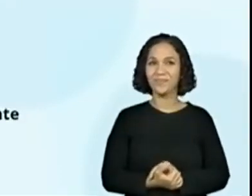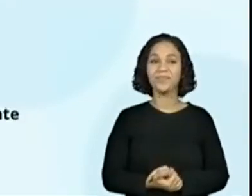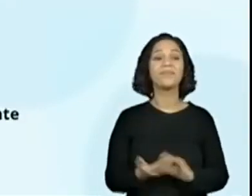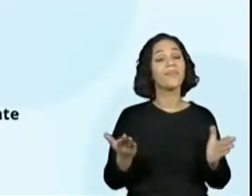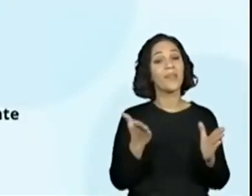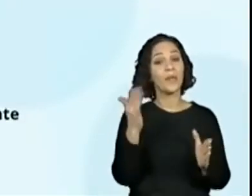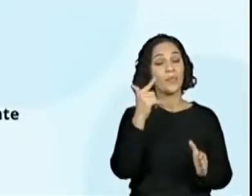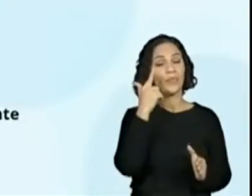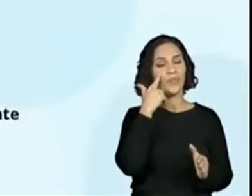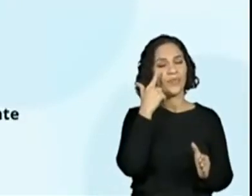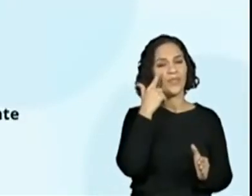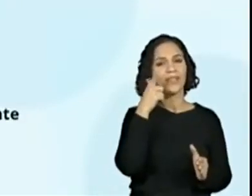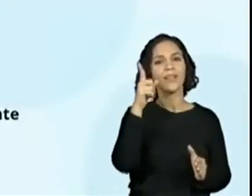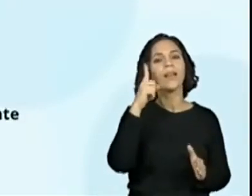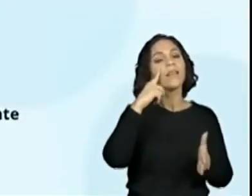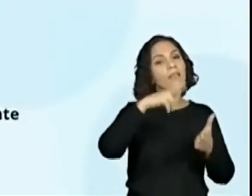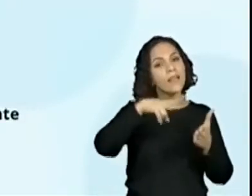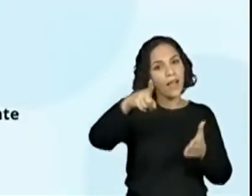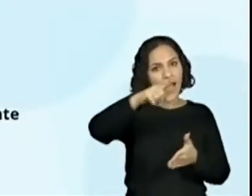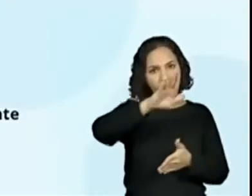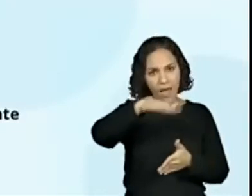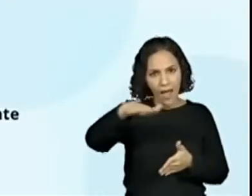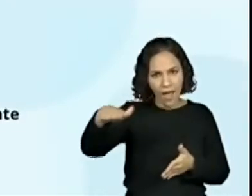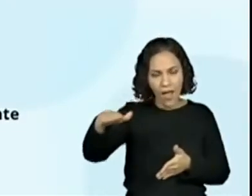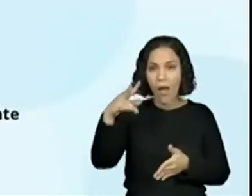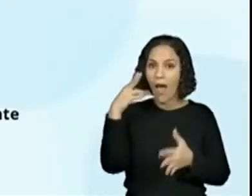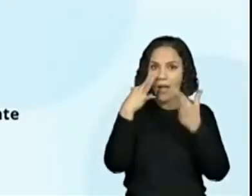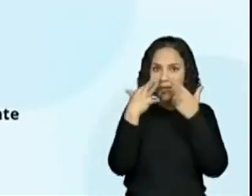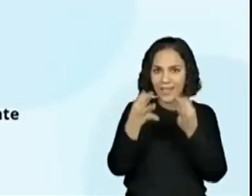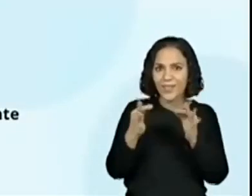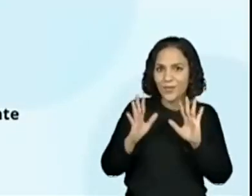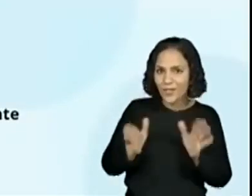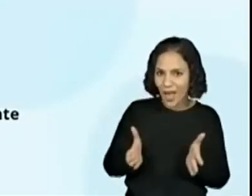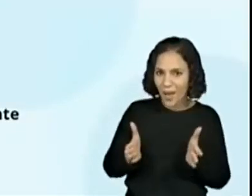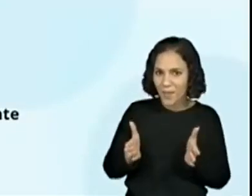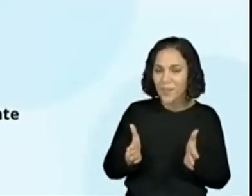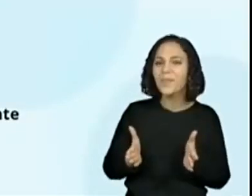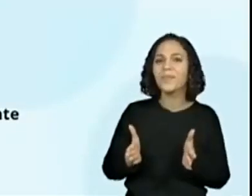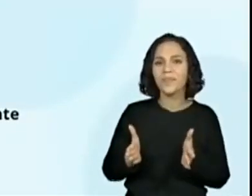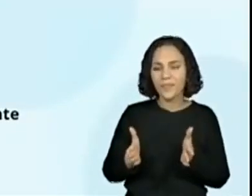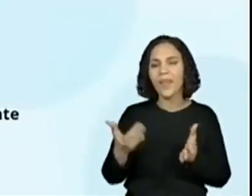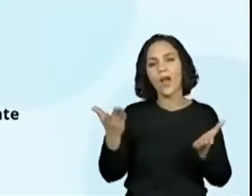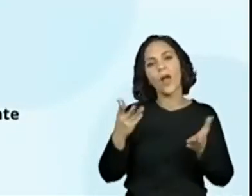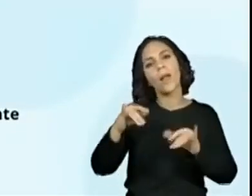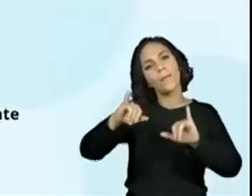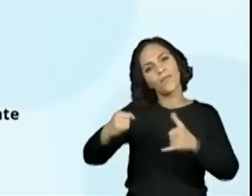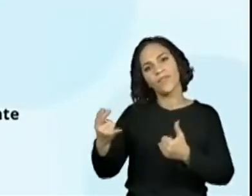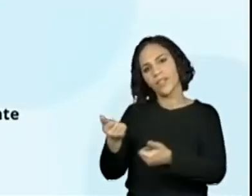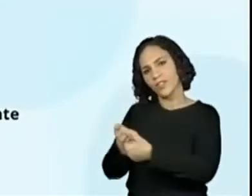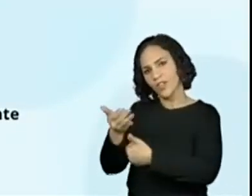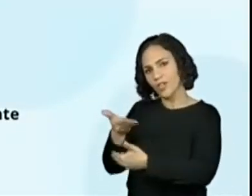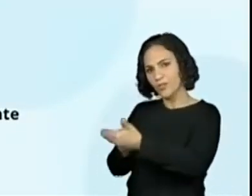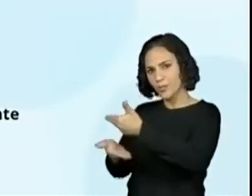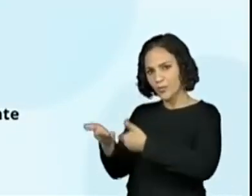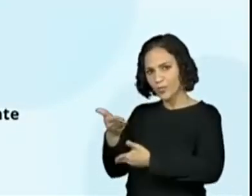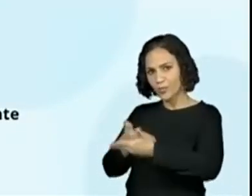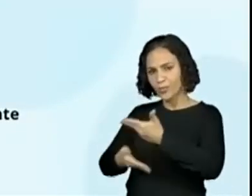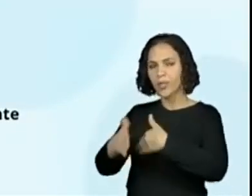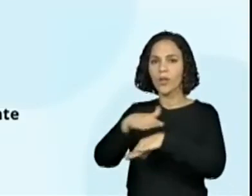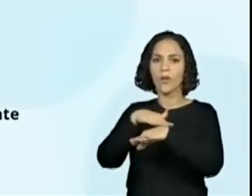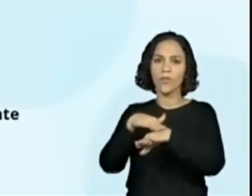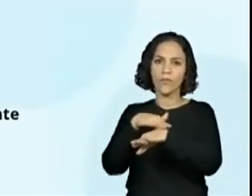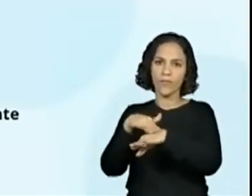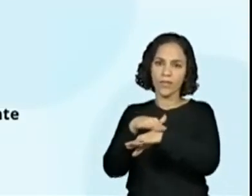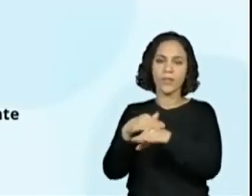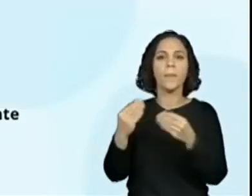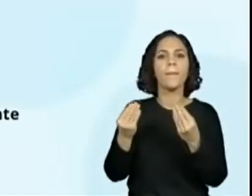texto. Aí eu peço que os estudantes que tenham prestado bastante atenção, conversem aqui, troquem ideias com os professores, para